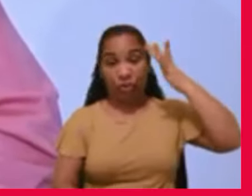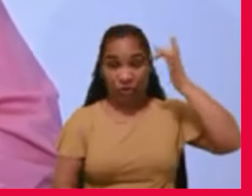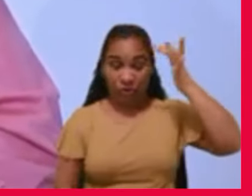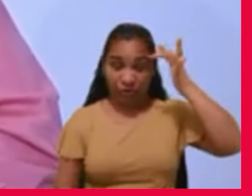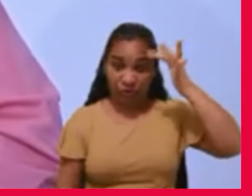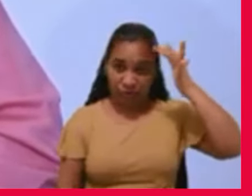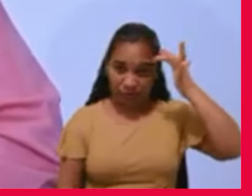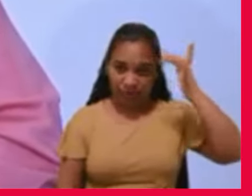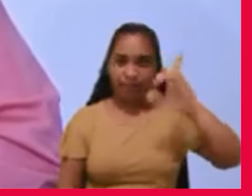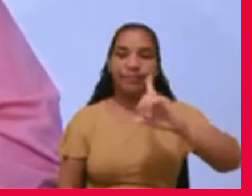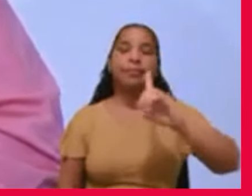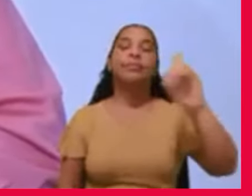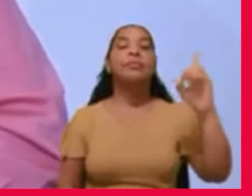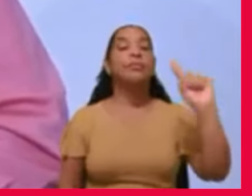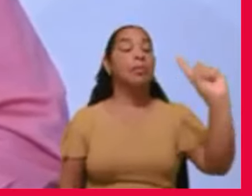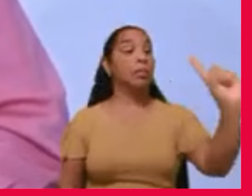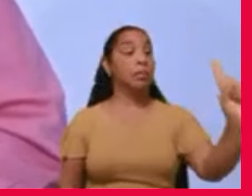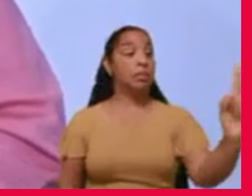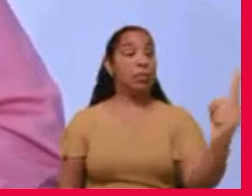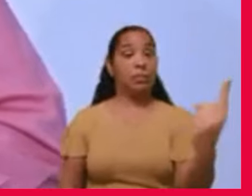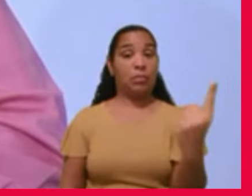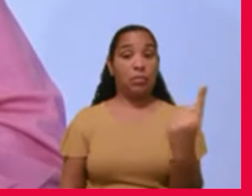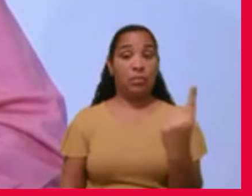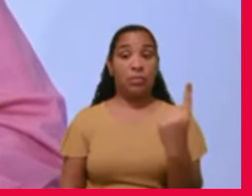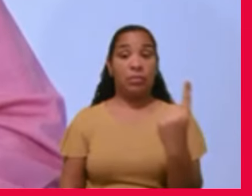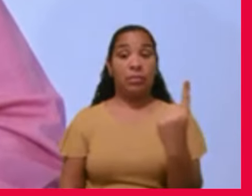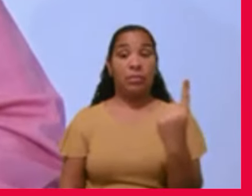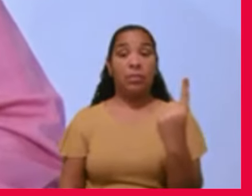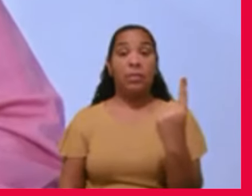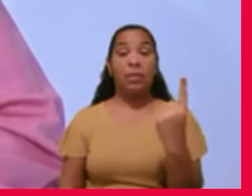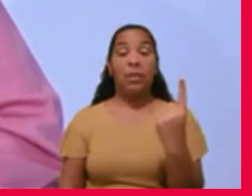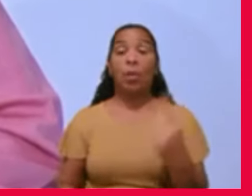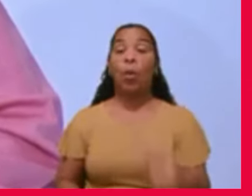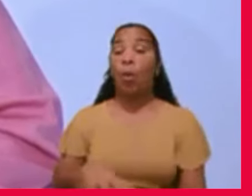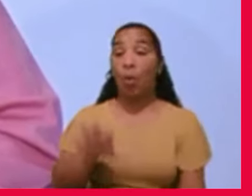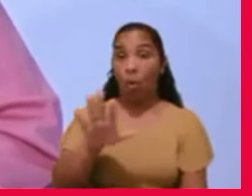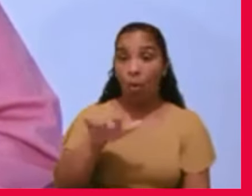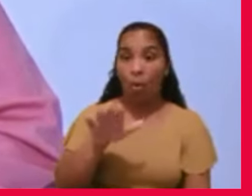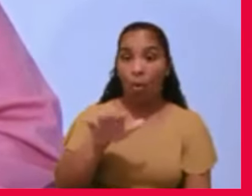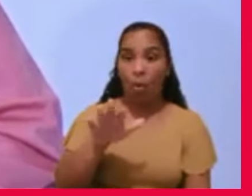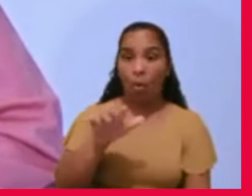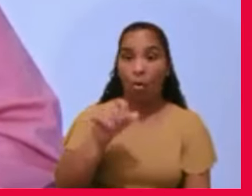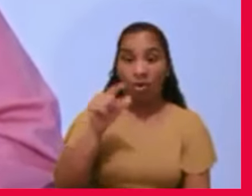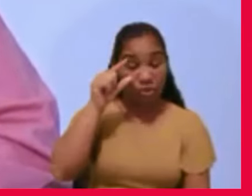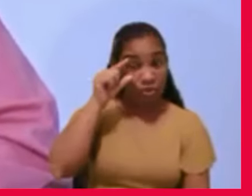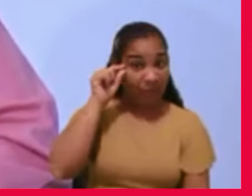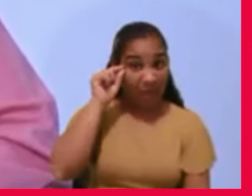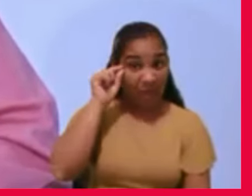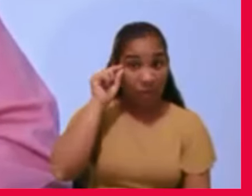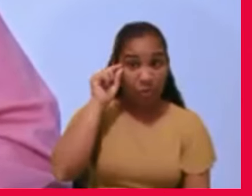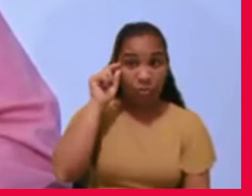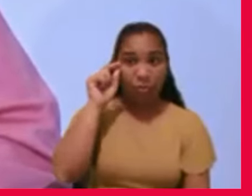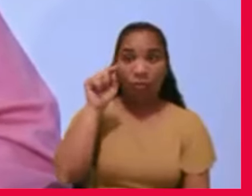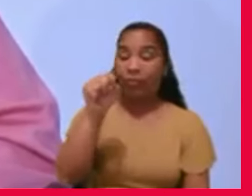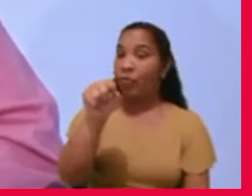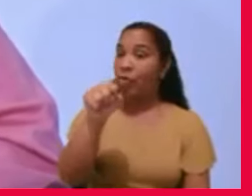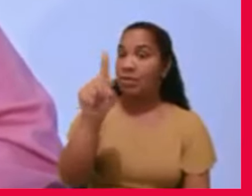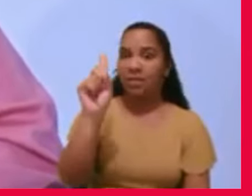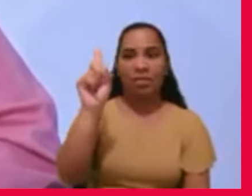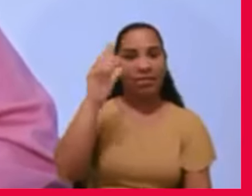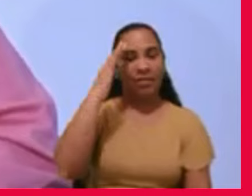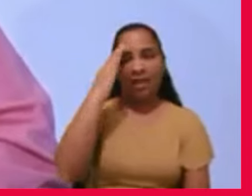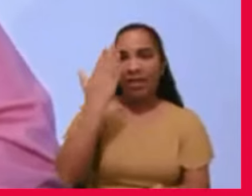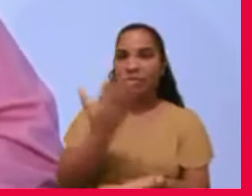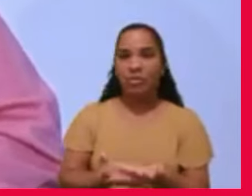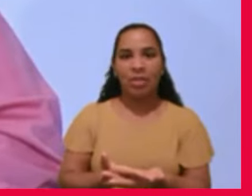consideração, me disse assim, Divaldo, você não vai acreditar, mas da